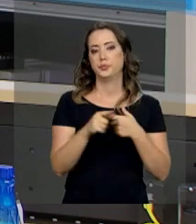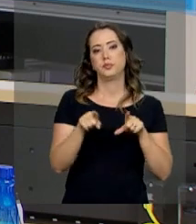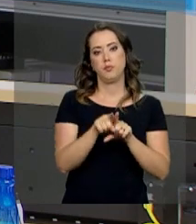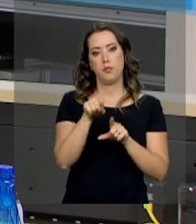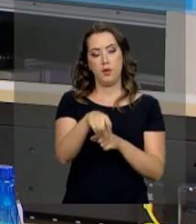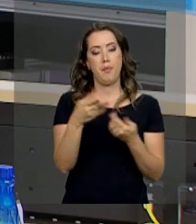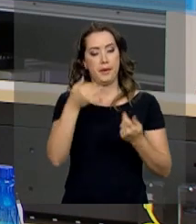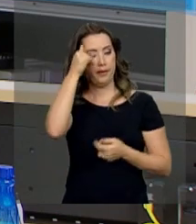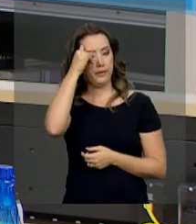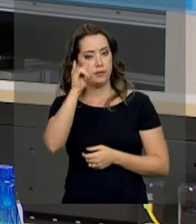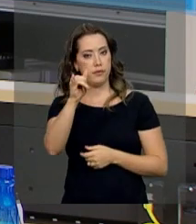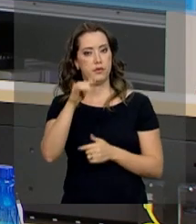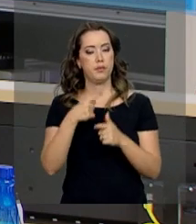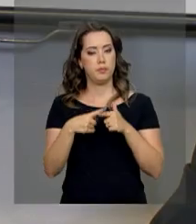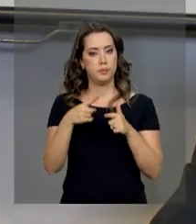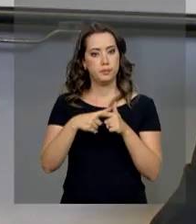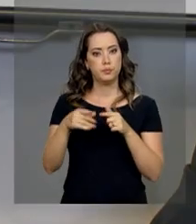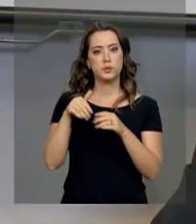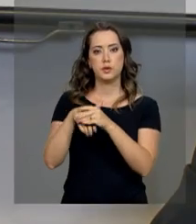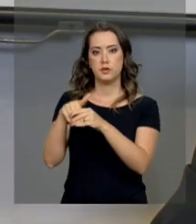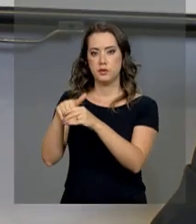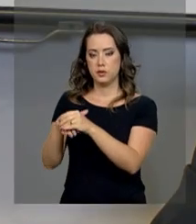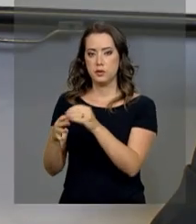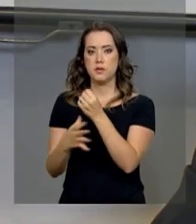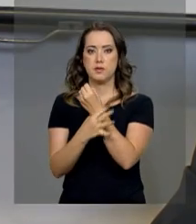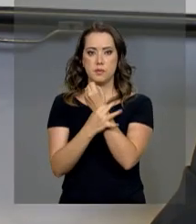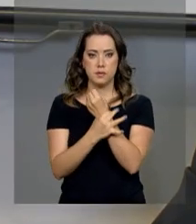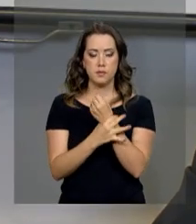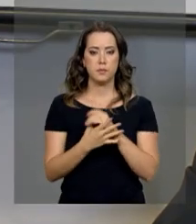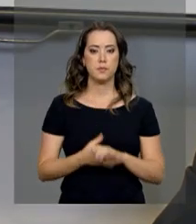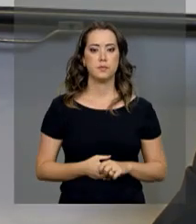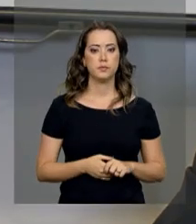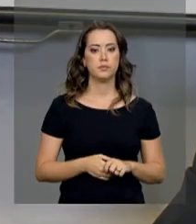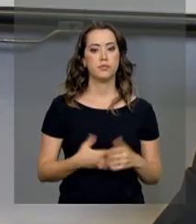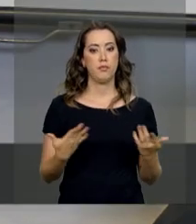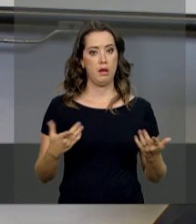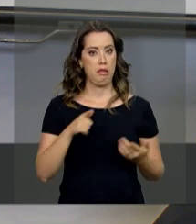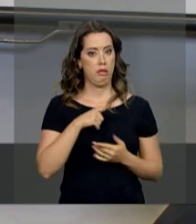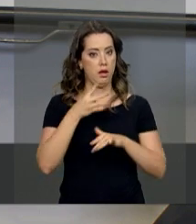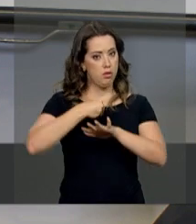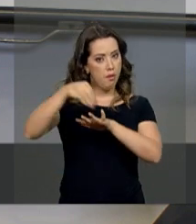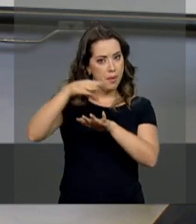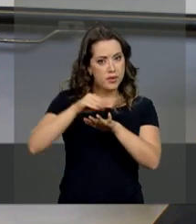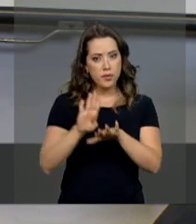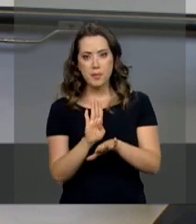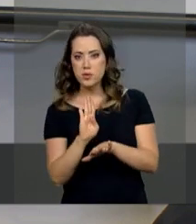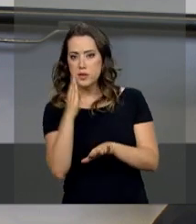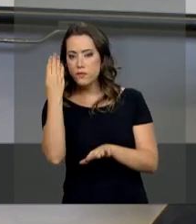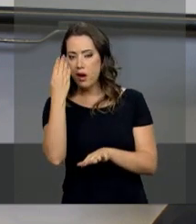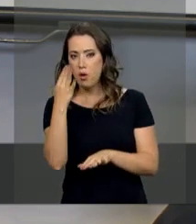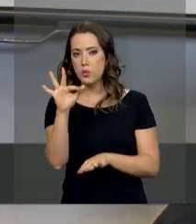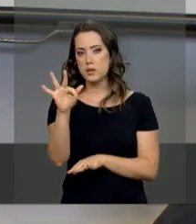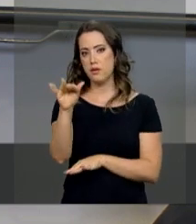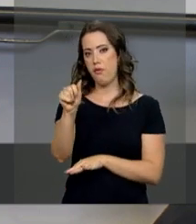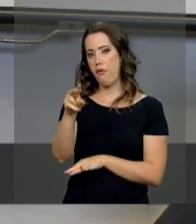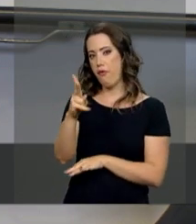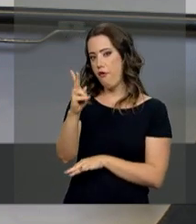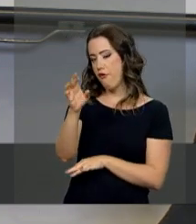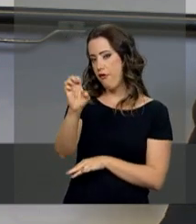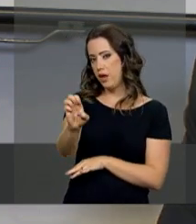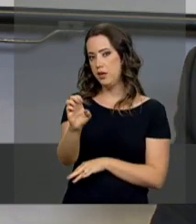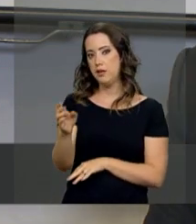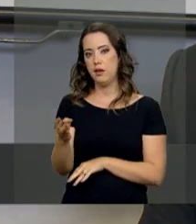eleição mais tranquila e segura. A questão dos chamados fake news, que tem evidentemente